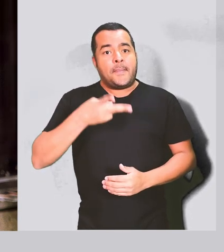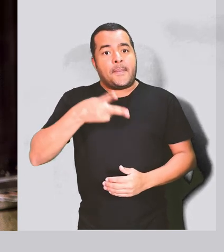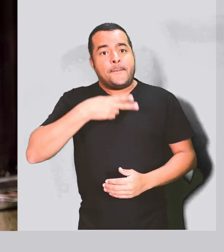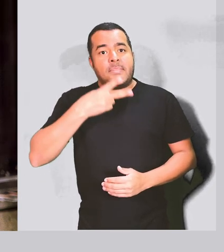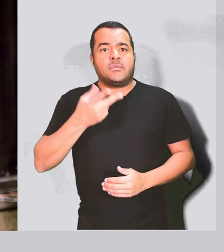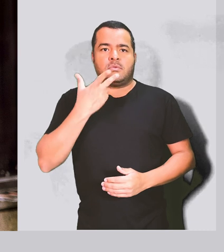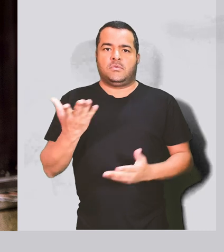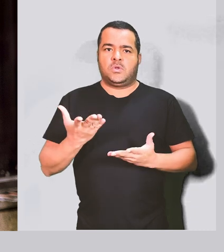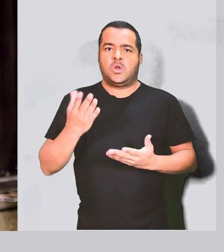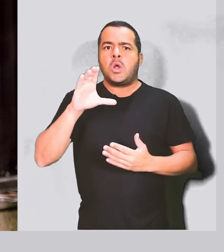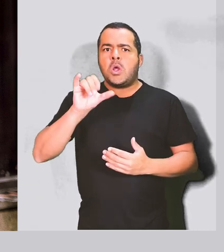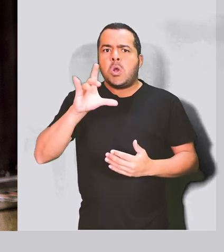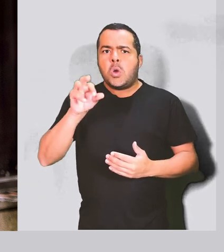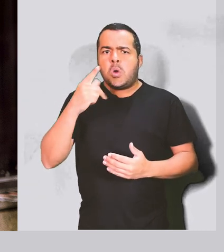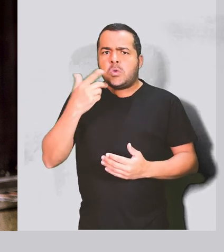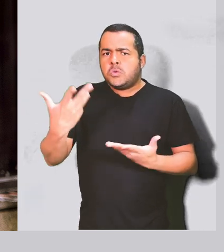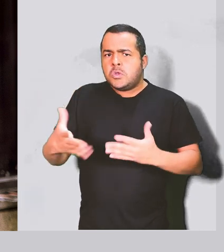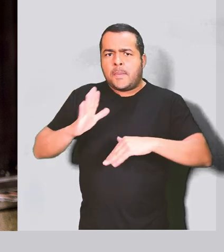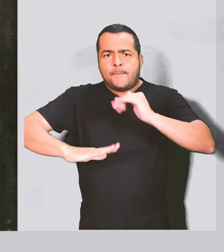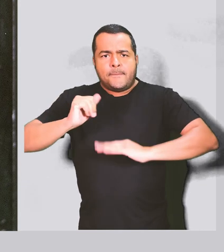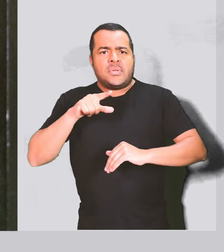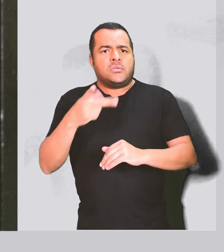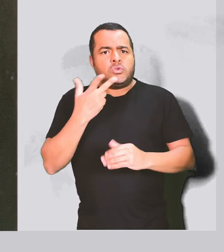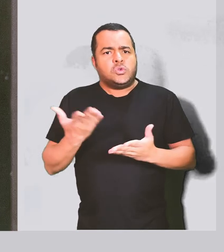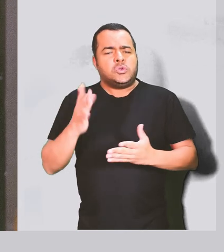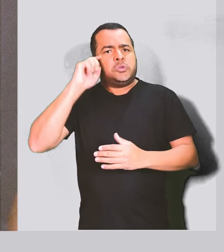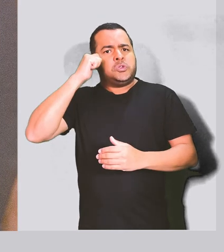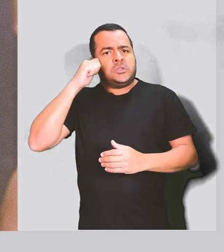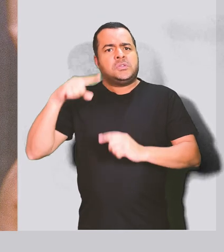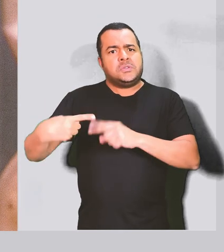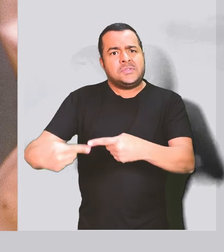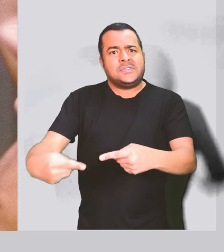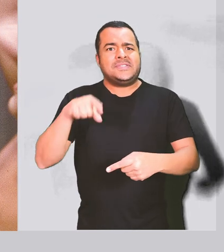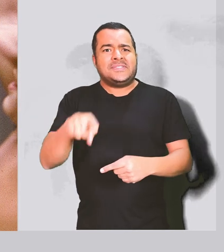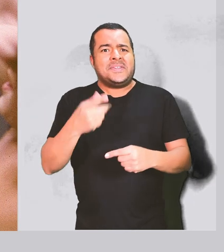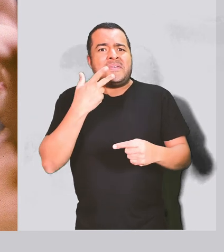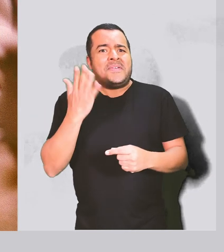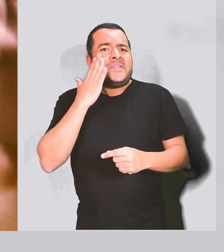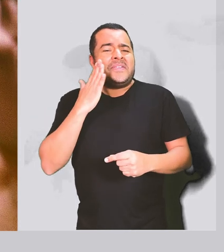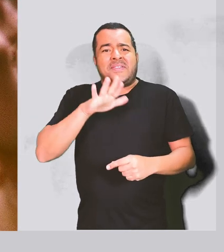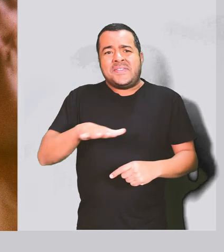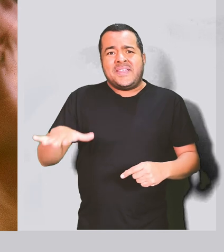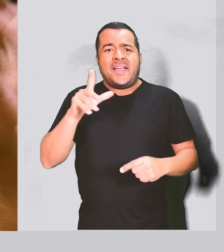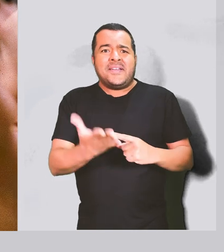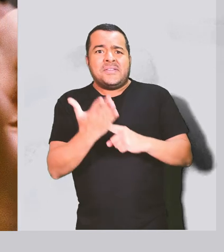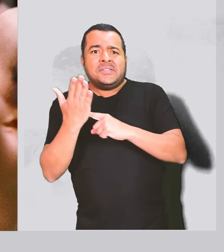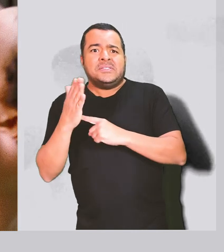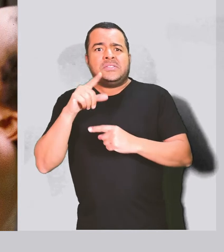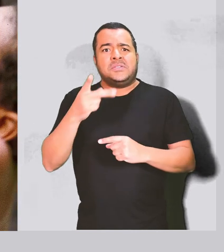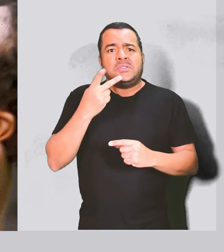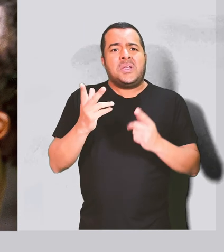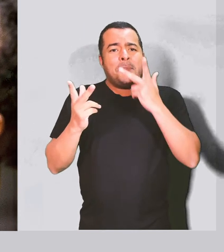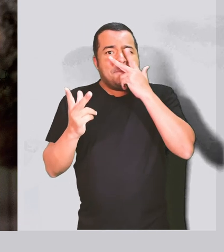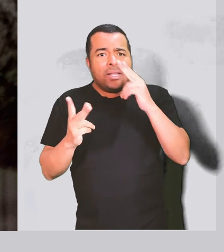Meu bisavô era griô. Ele dizia que com uma bolinha de sabão a gente nem precisa ser criança para curtir a infância. Gosto de pensar a